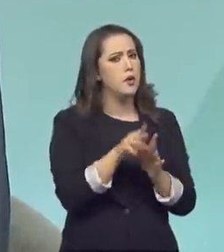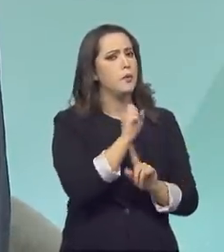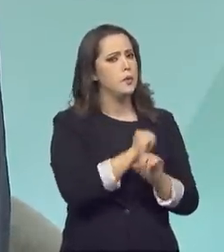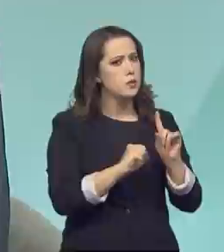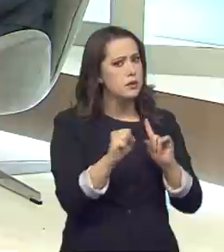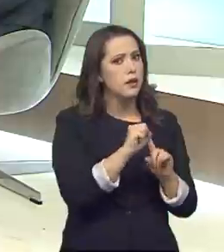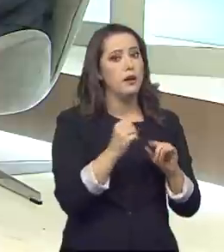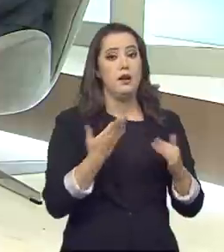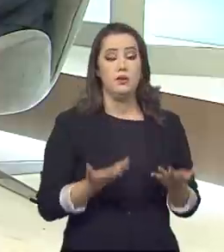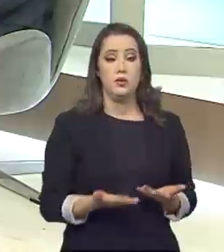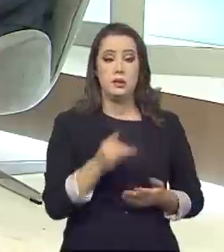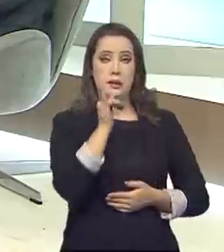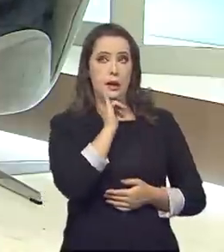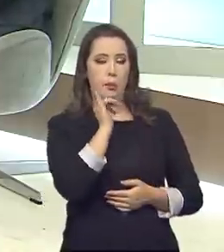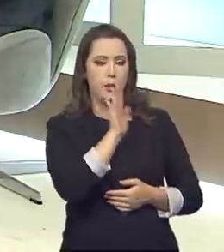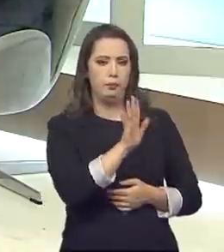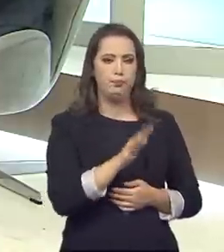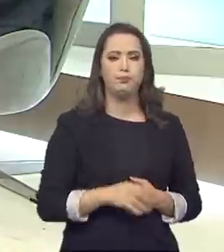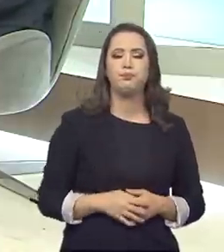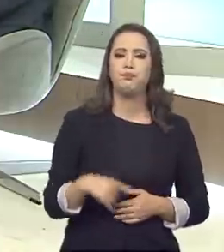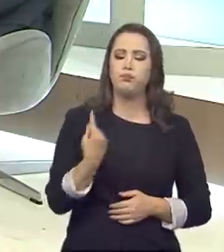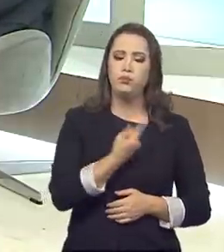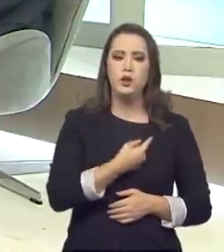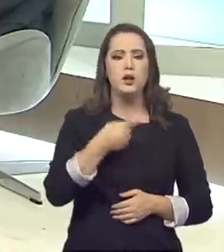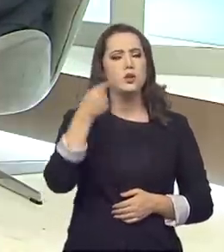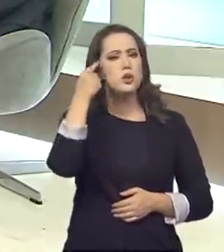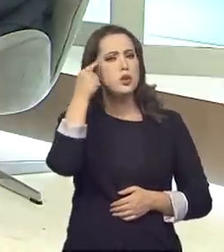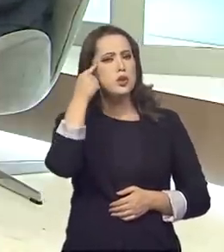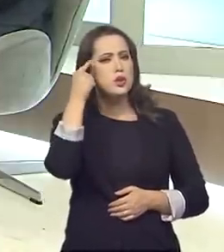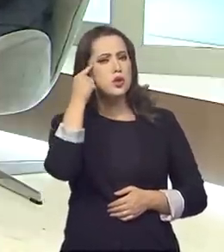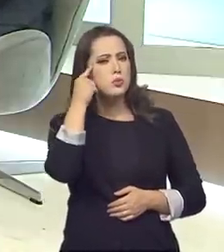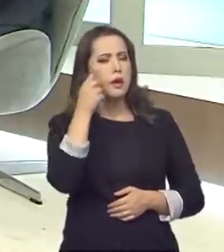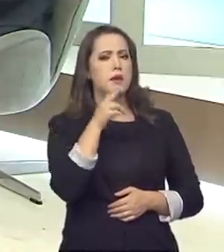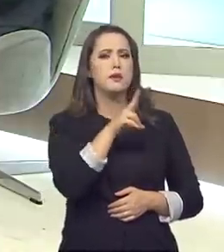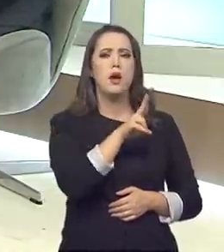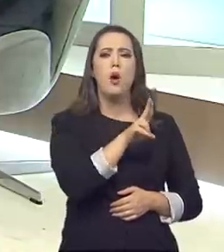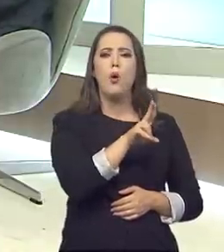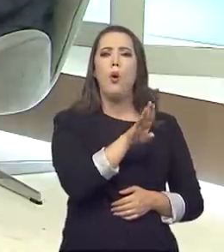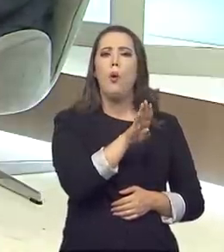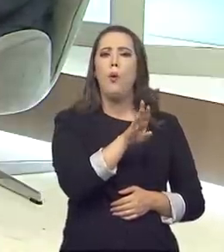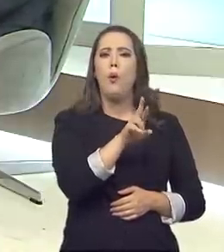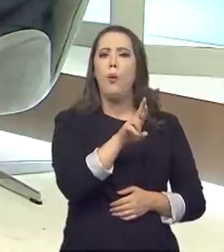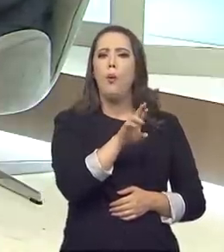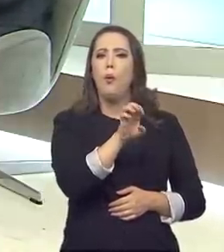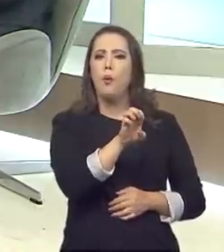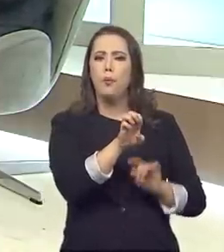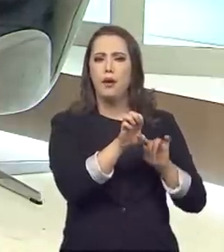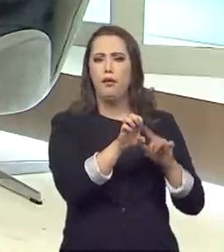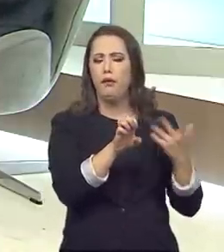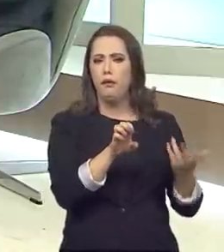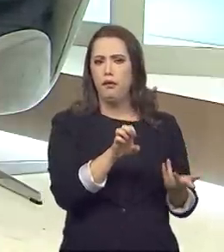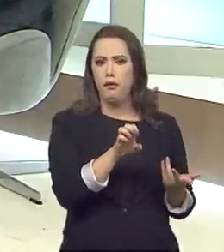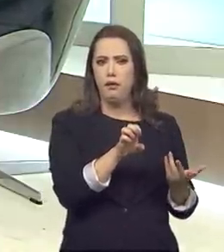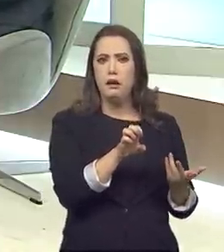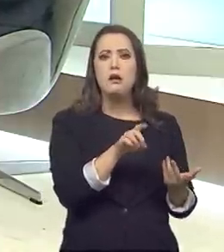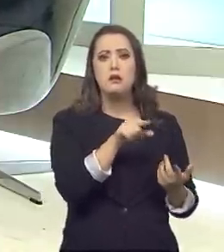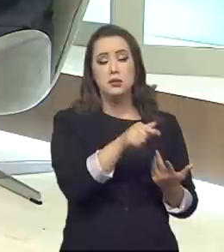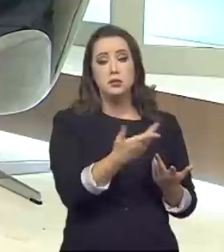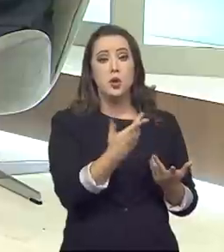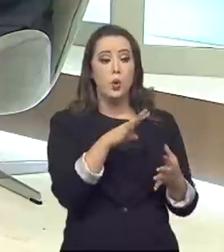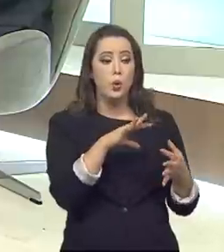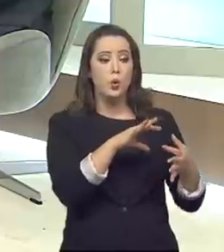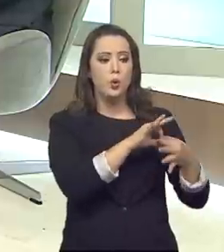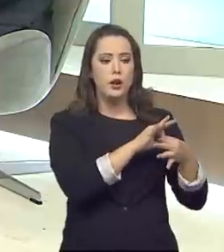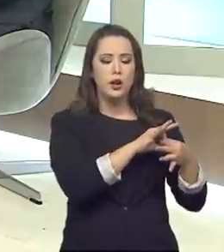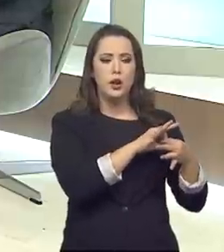funciona. Se nós pensarmos no exemplo do Uber, Airbnb e todas essas inovações que aliam a tecnologia com o